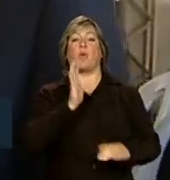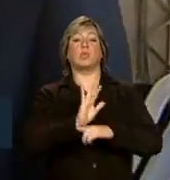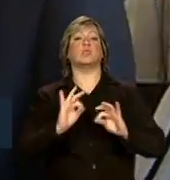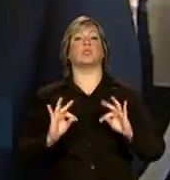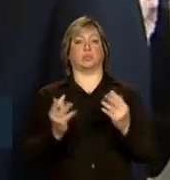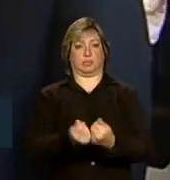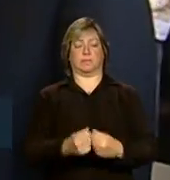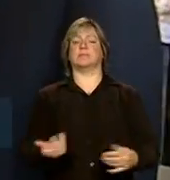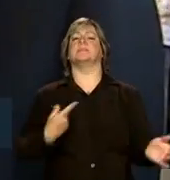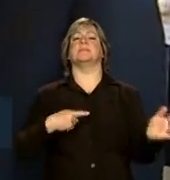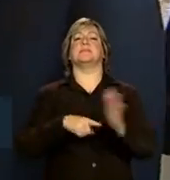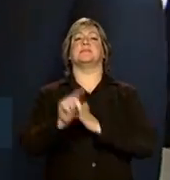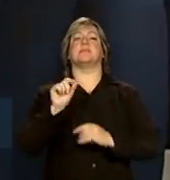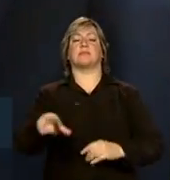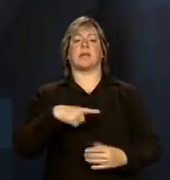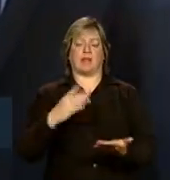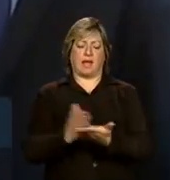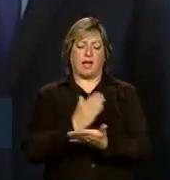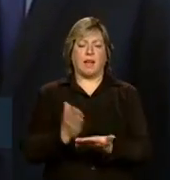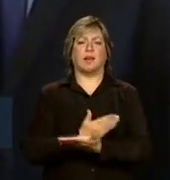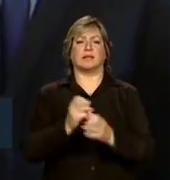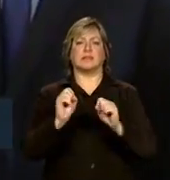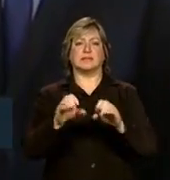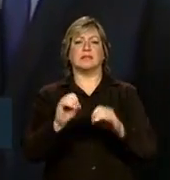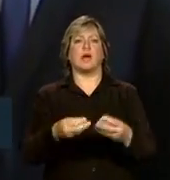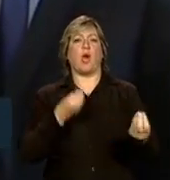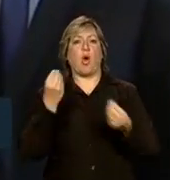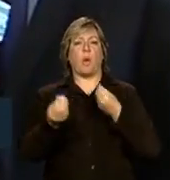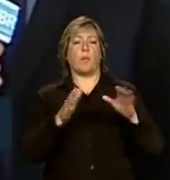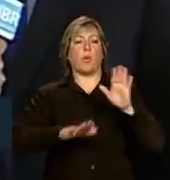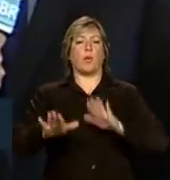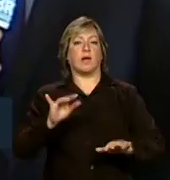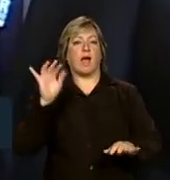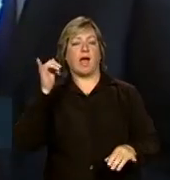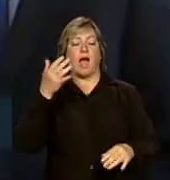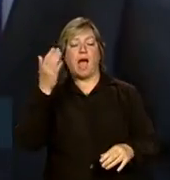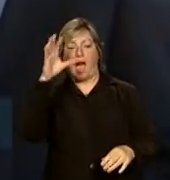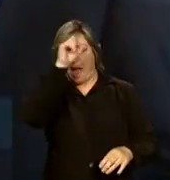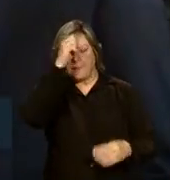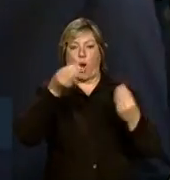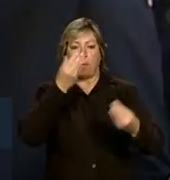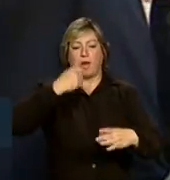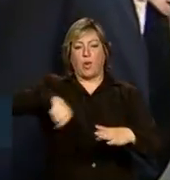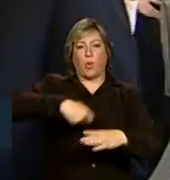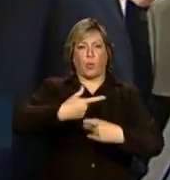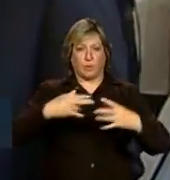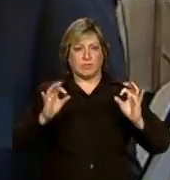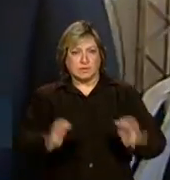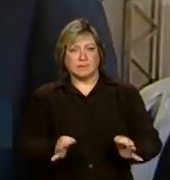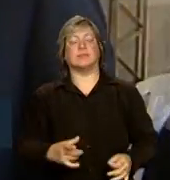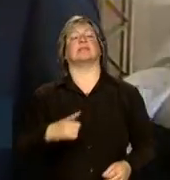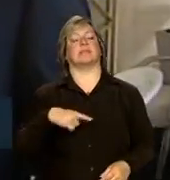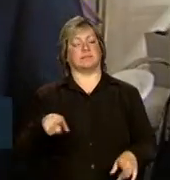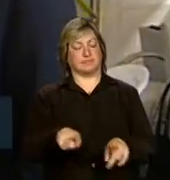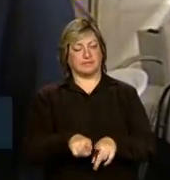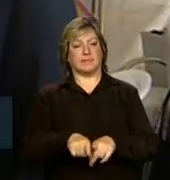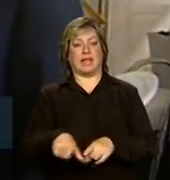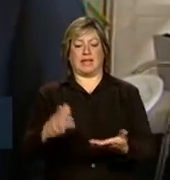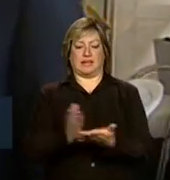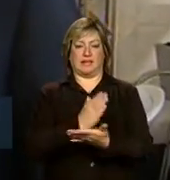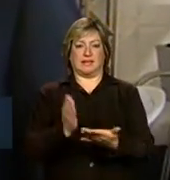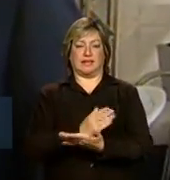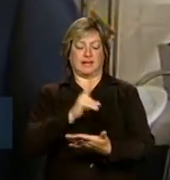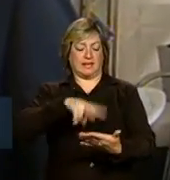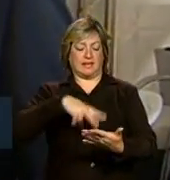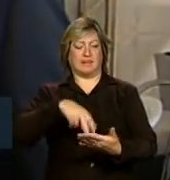cartilha, que além de cuidados sobre o peixe, tem também receitas. Exatamente. Nós queremos garantir, através da cartilha,